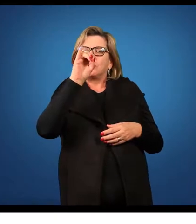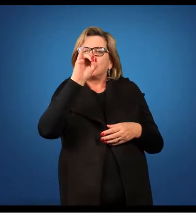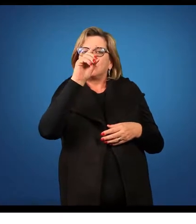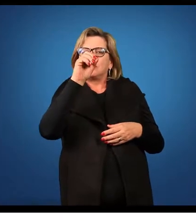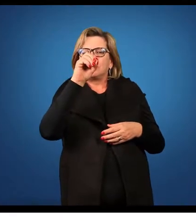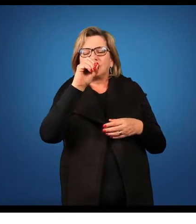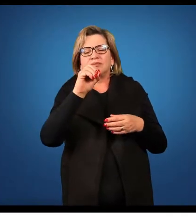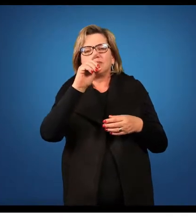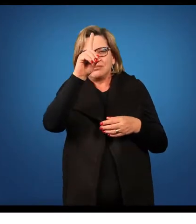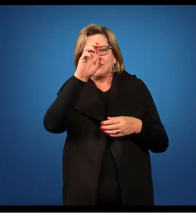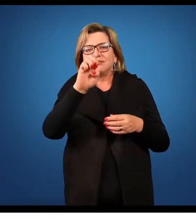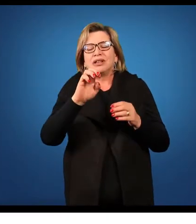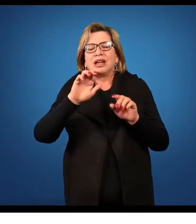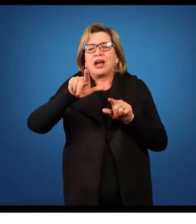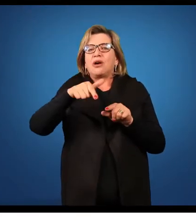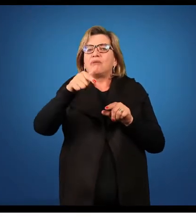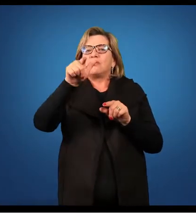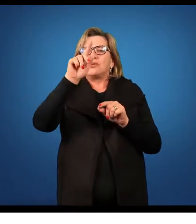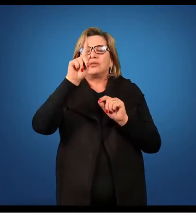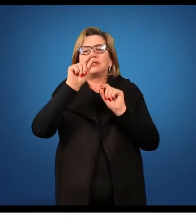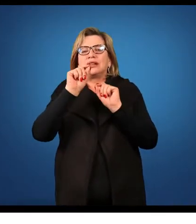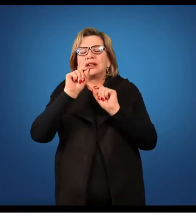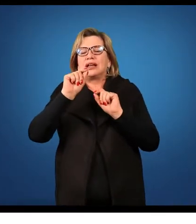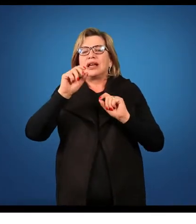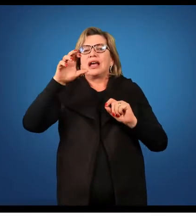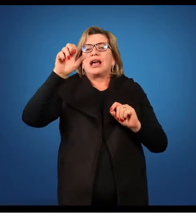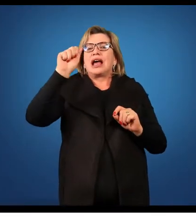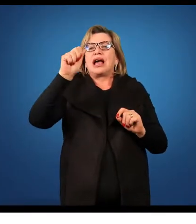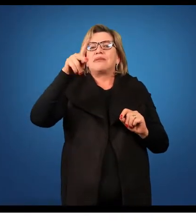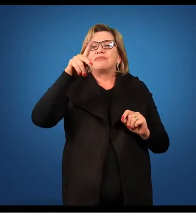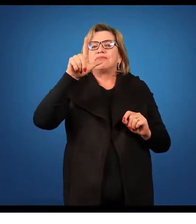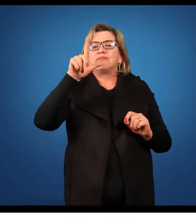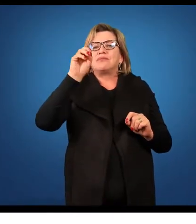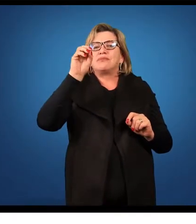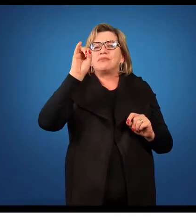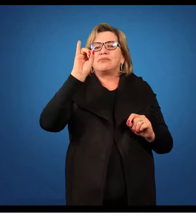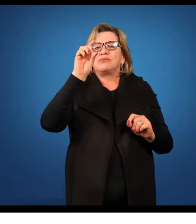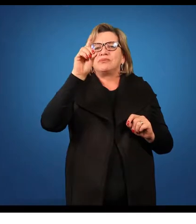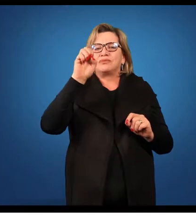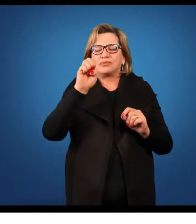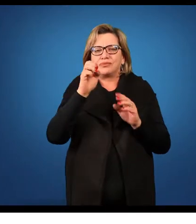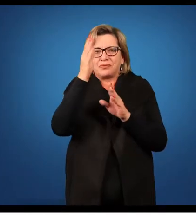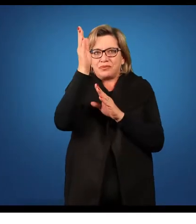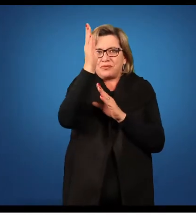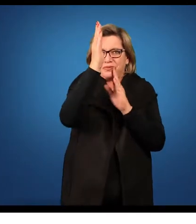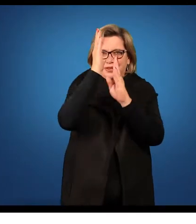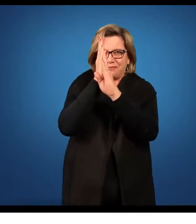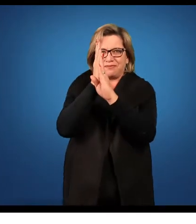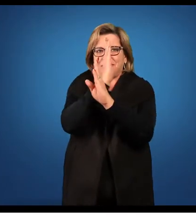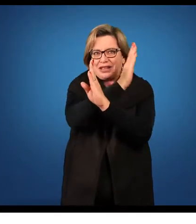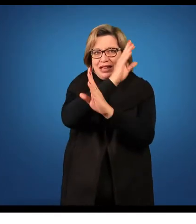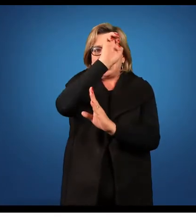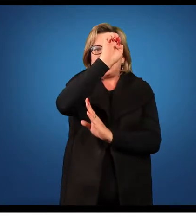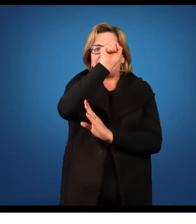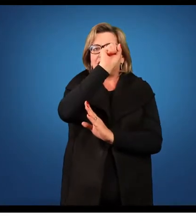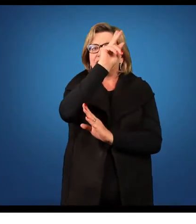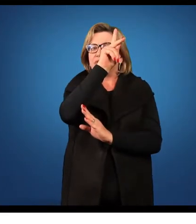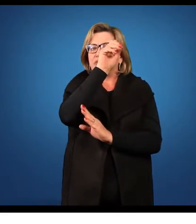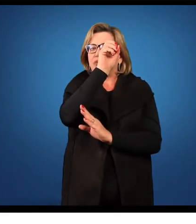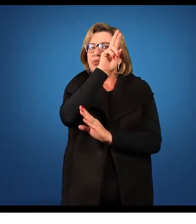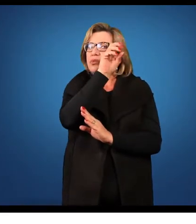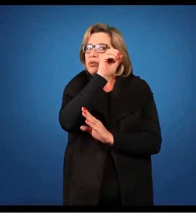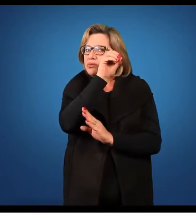haploide. Na fase esporofítica é muito importante a produção dos esporos.